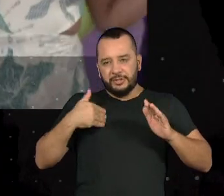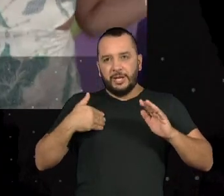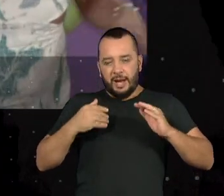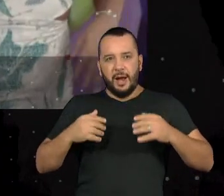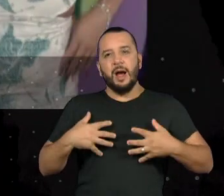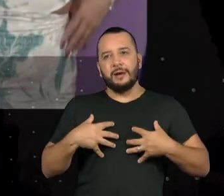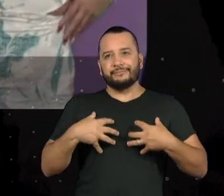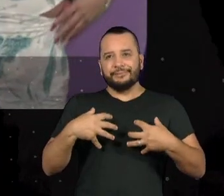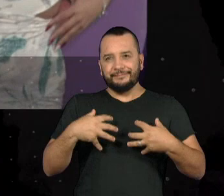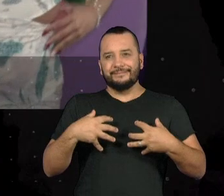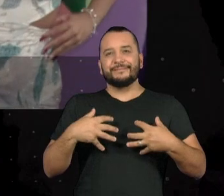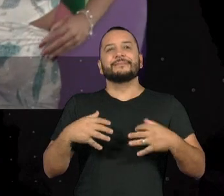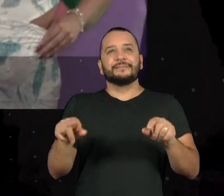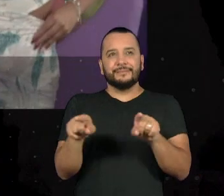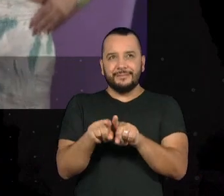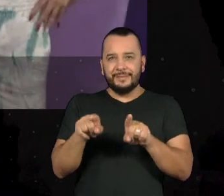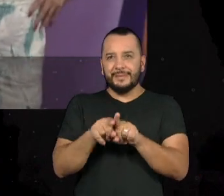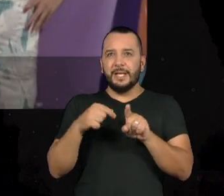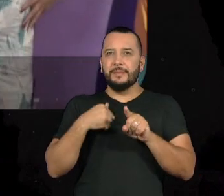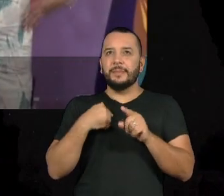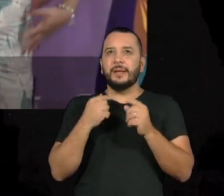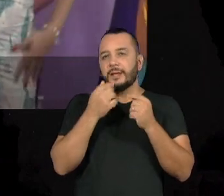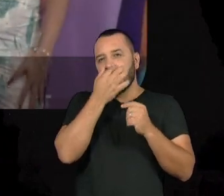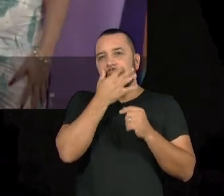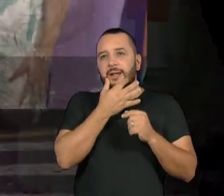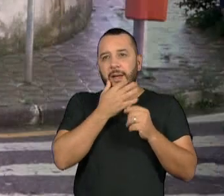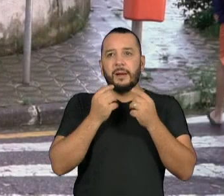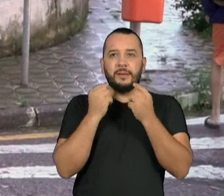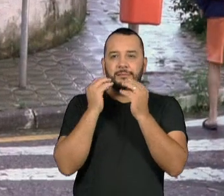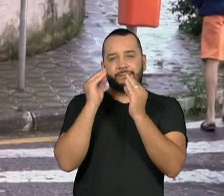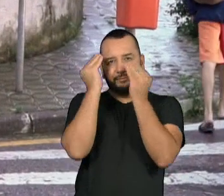é os seios, a rinoplastia, o bumbum.